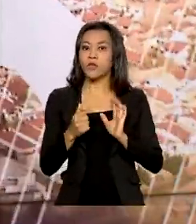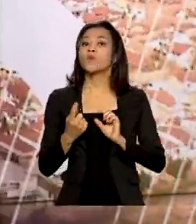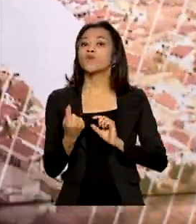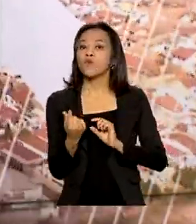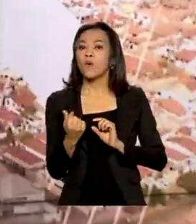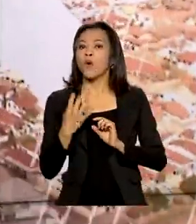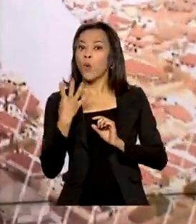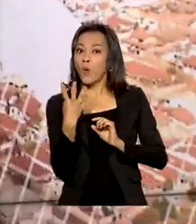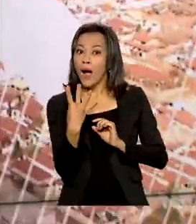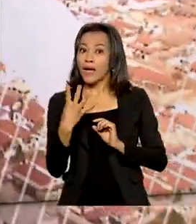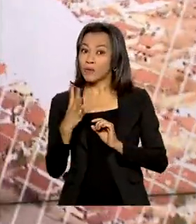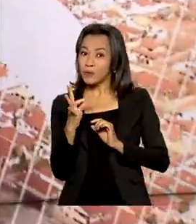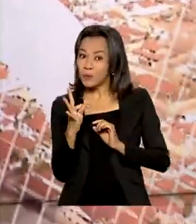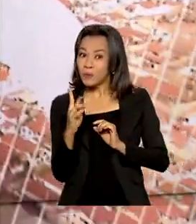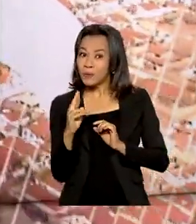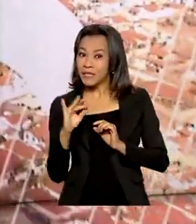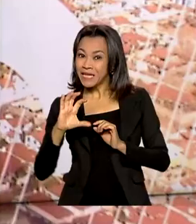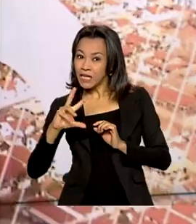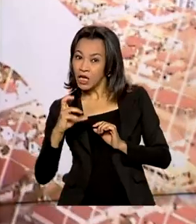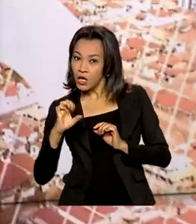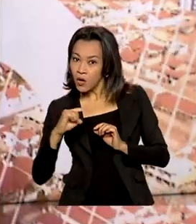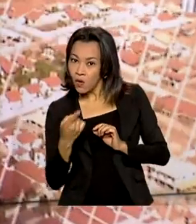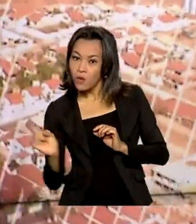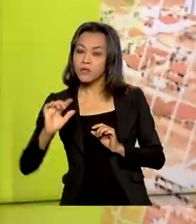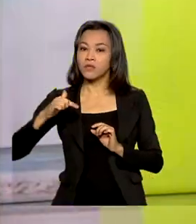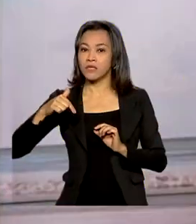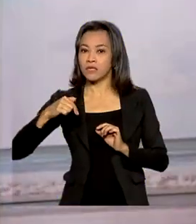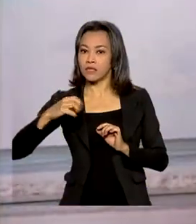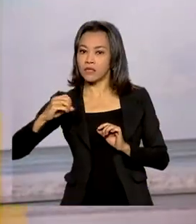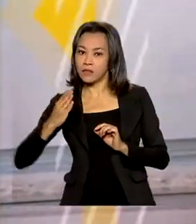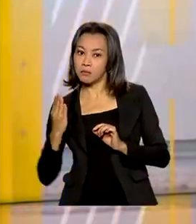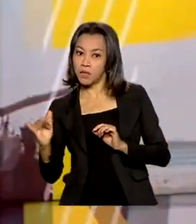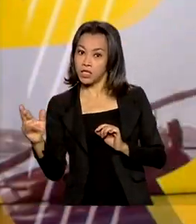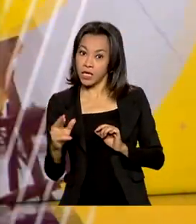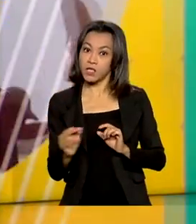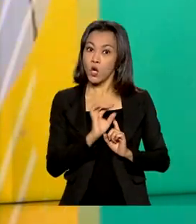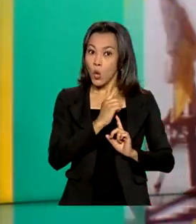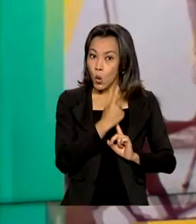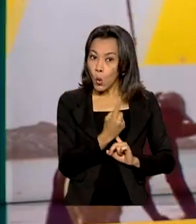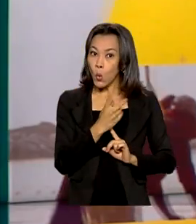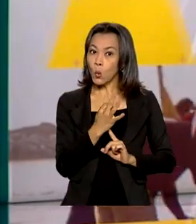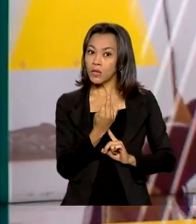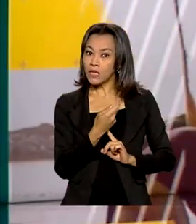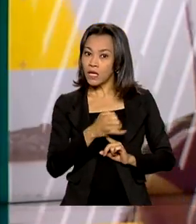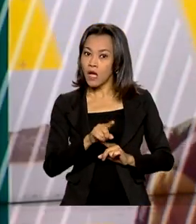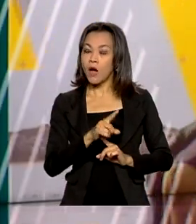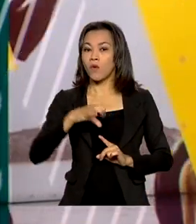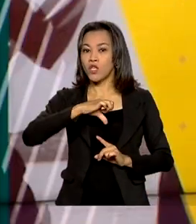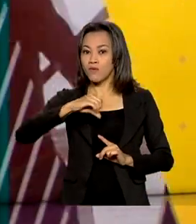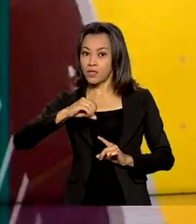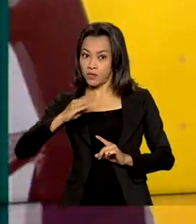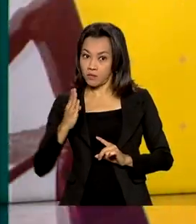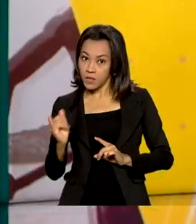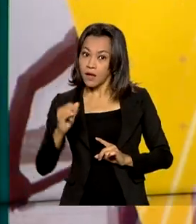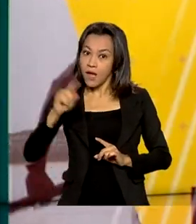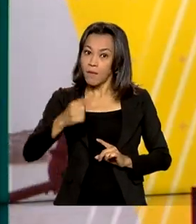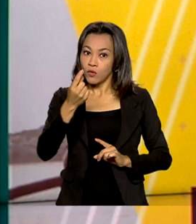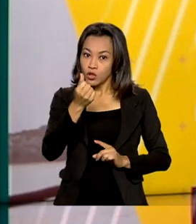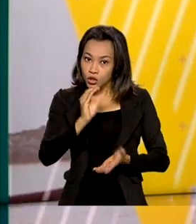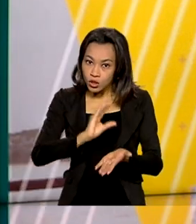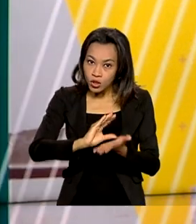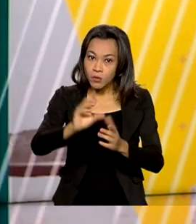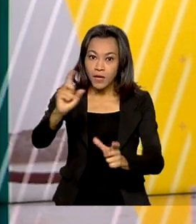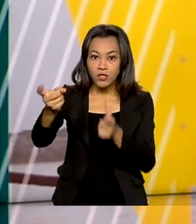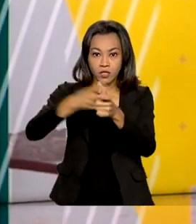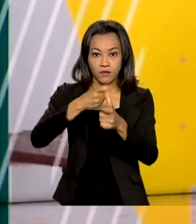,7 trilhões, sendo R 1,9 trilhão para o financiamento da dívida pública. A lei contempla